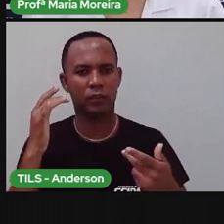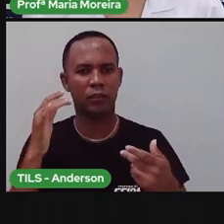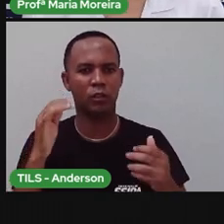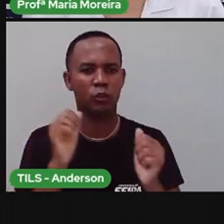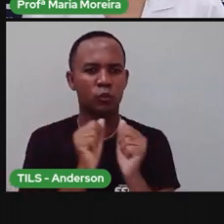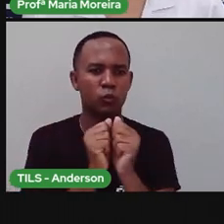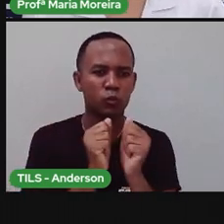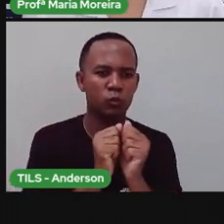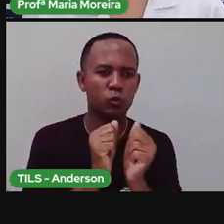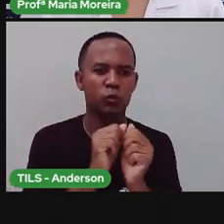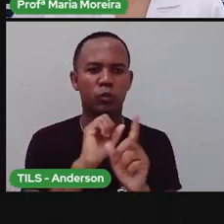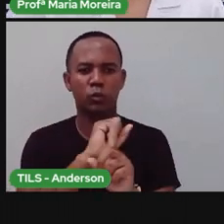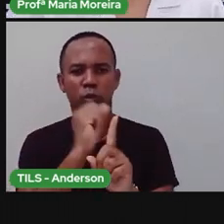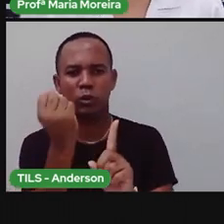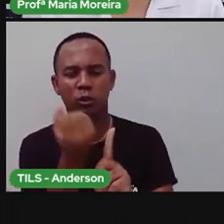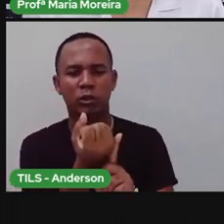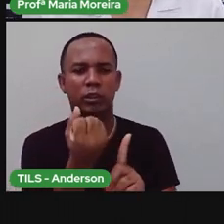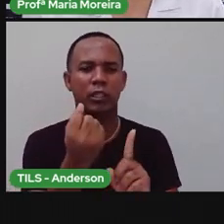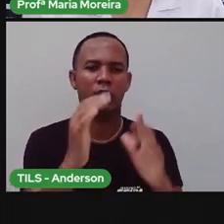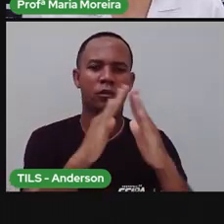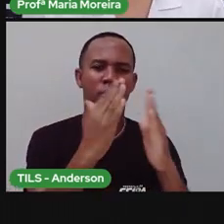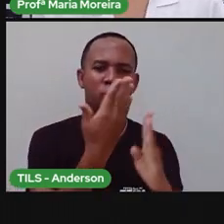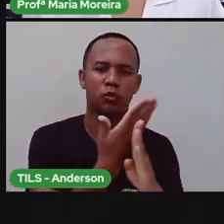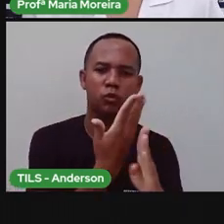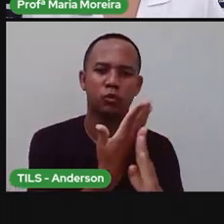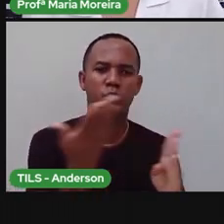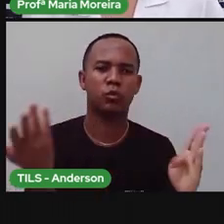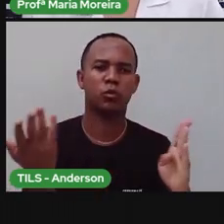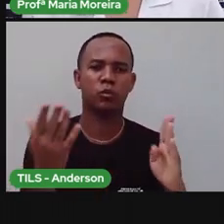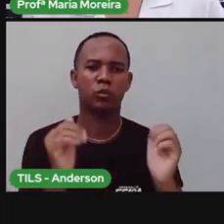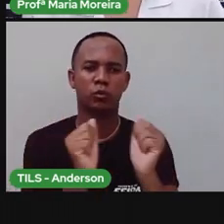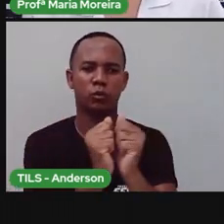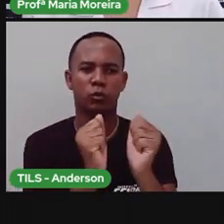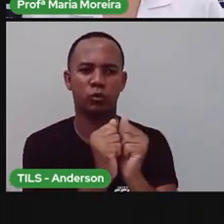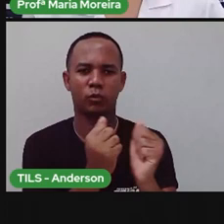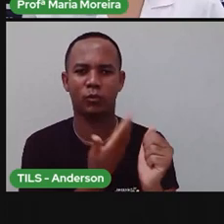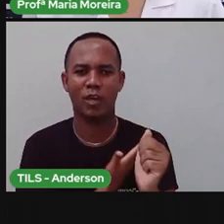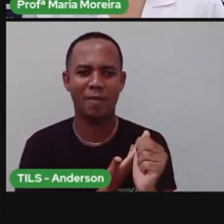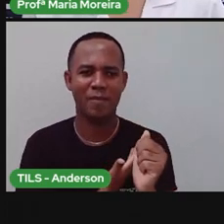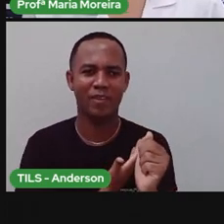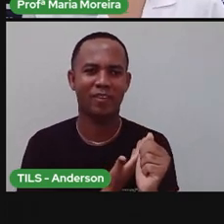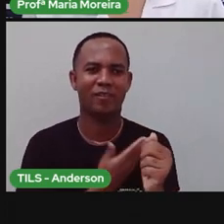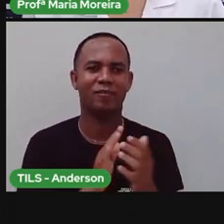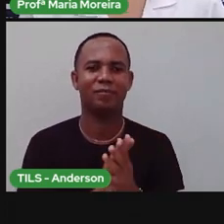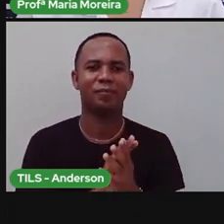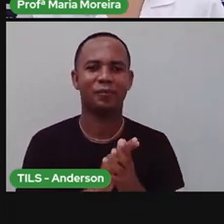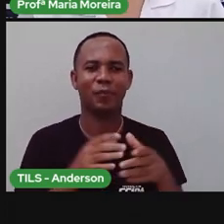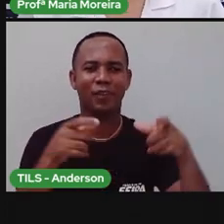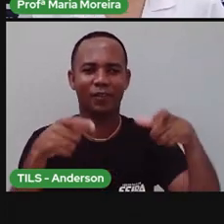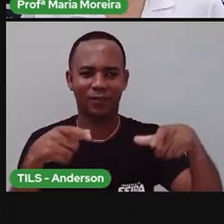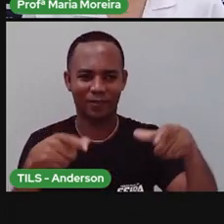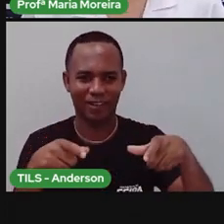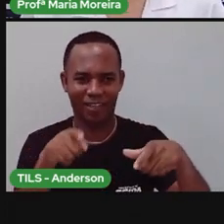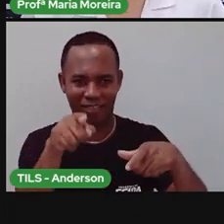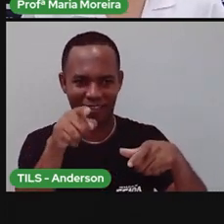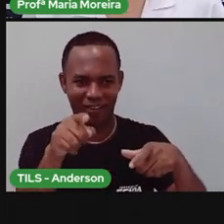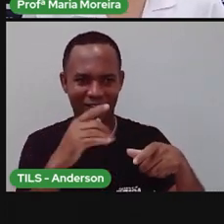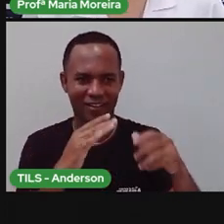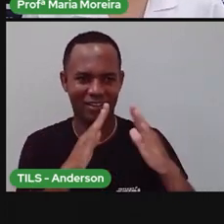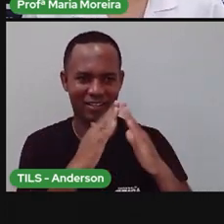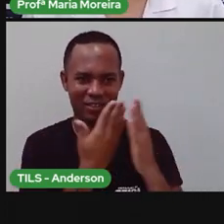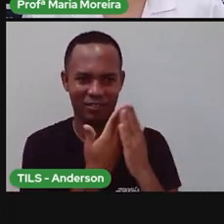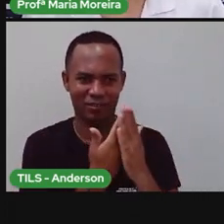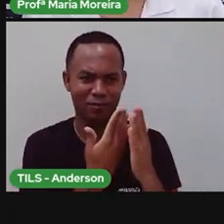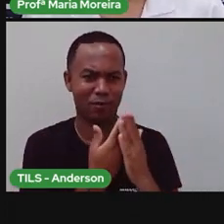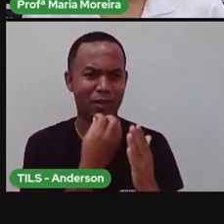sociais. Então, a escola, né? Que vocês aí devem estar morrendo de saudade, é um ambiente onde vocês irão ter essas